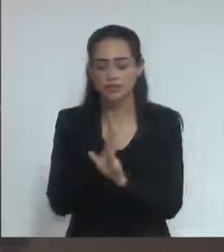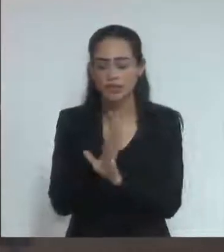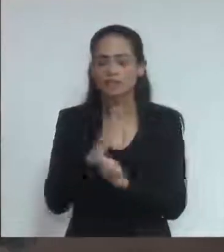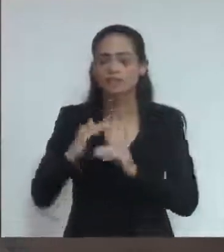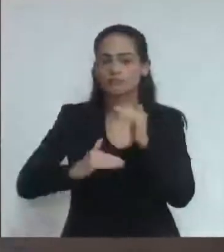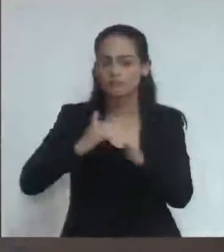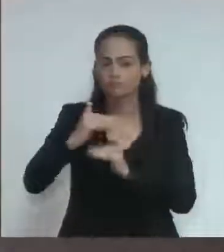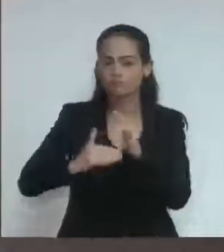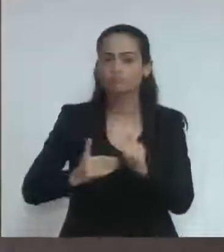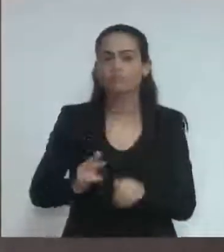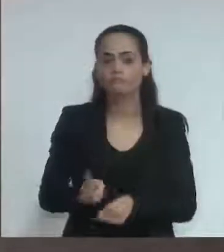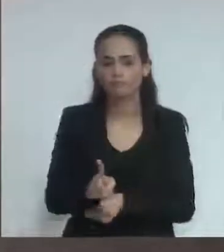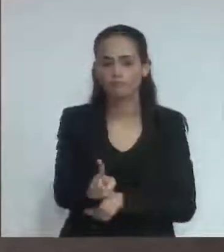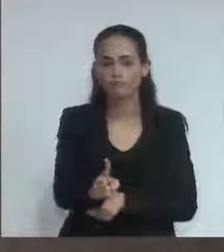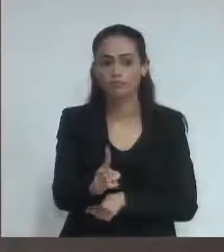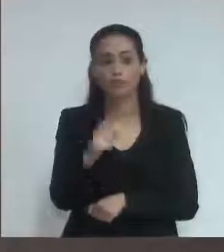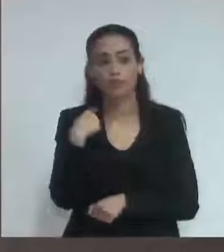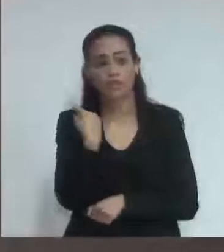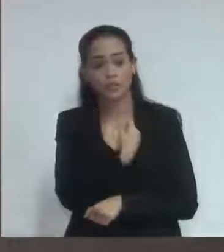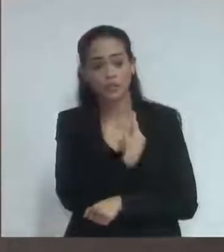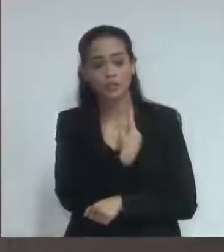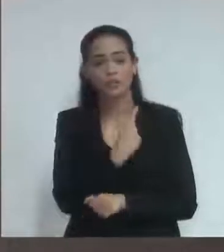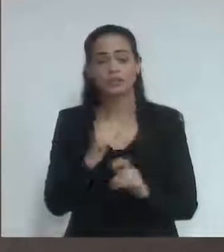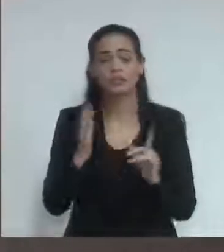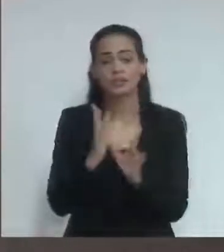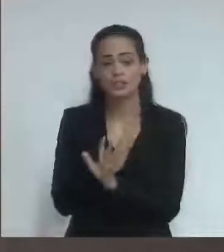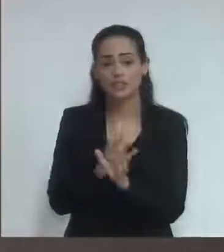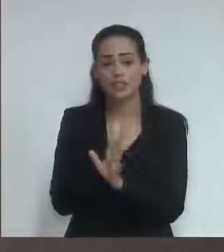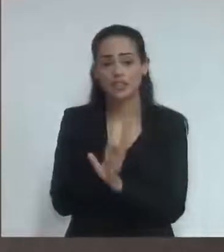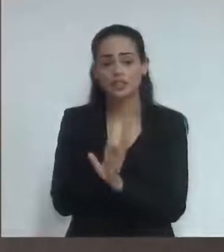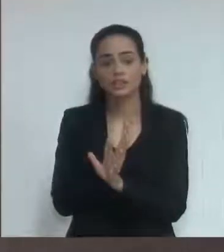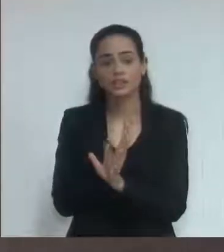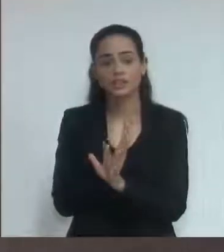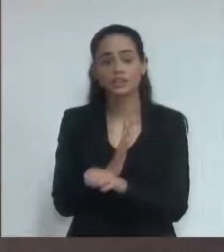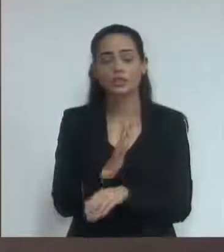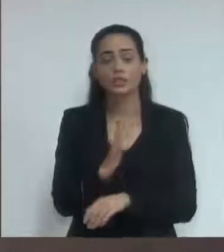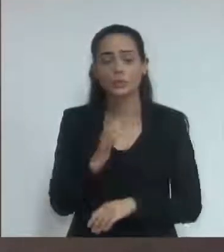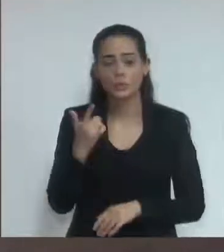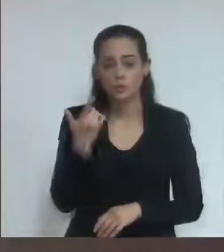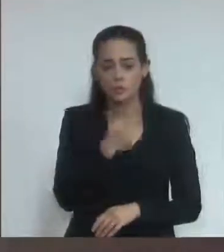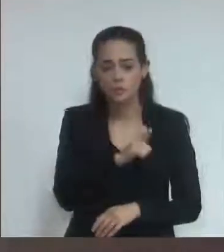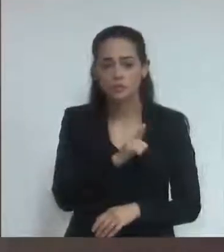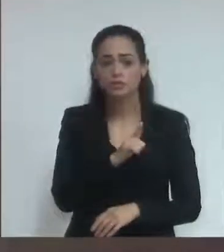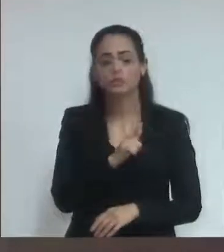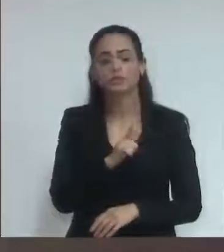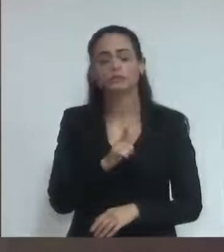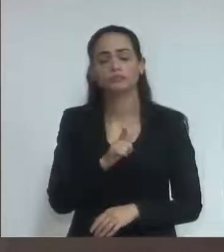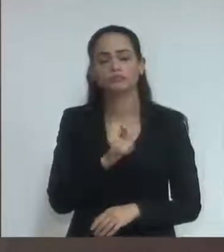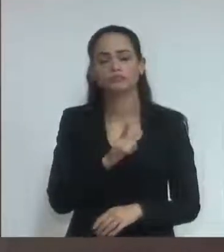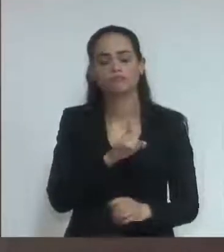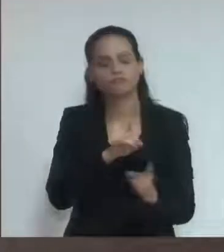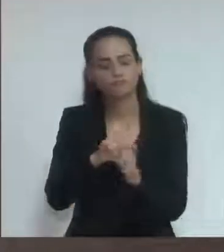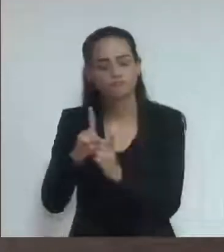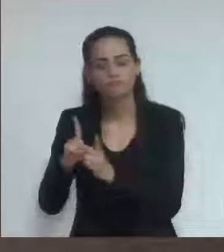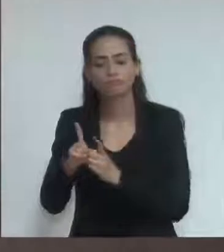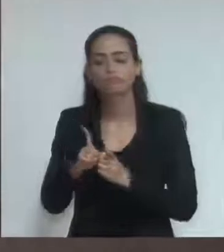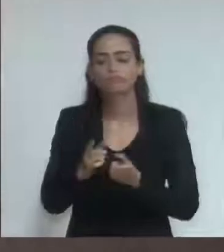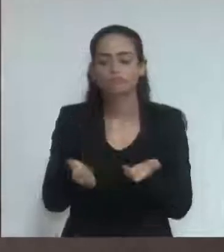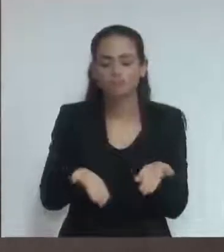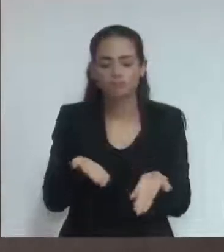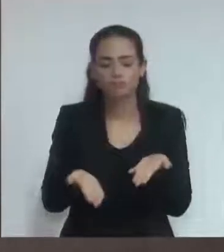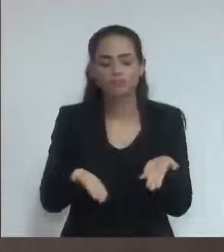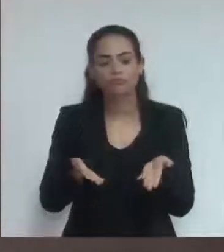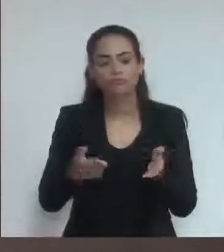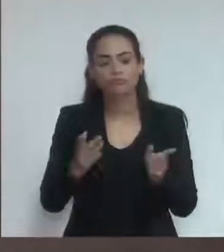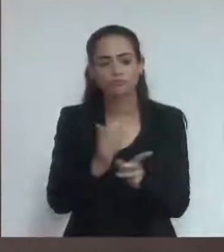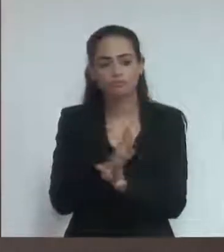Para que a nossa cidade ela consiga levar adiante o seu trabalho e que Vinhedo continue